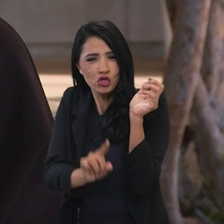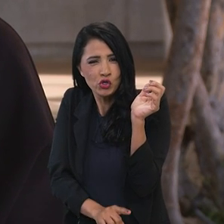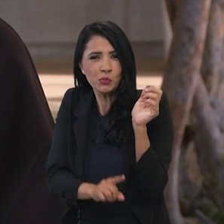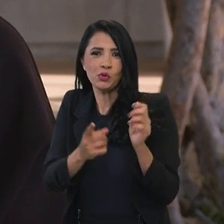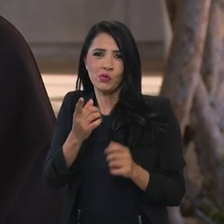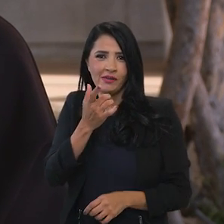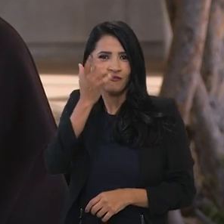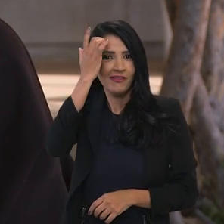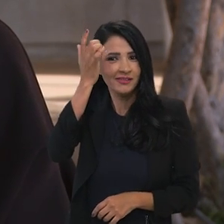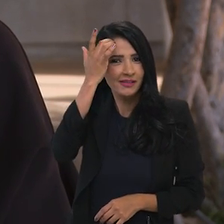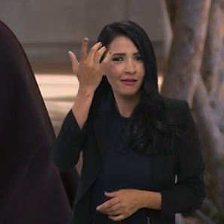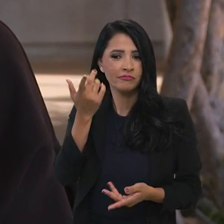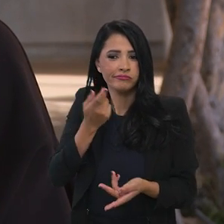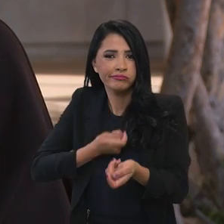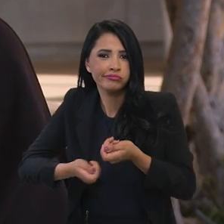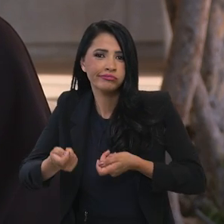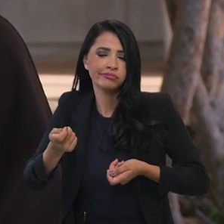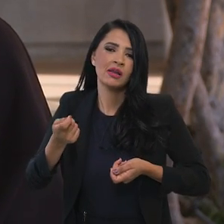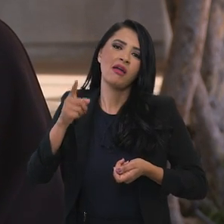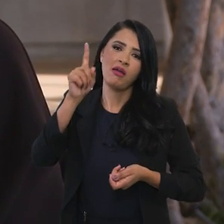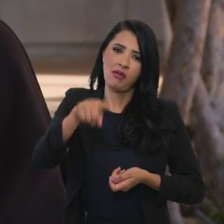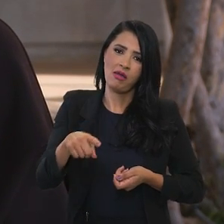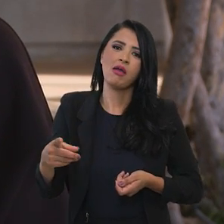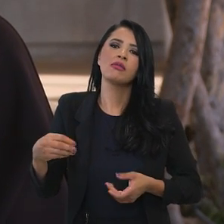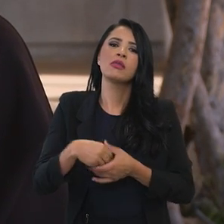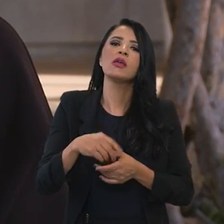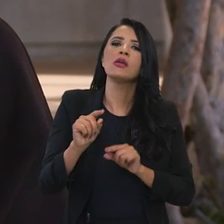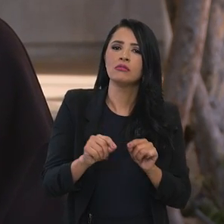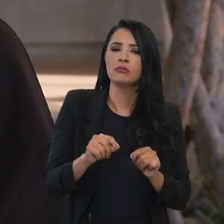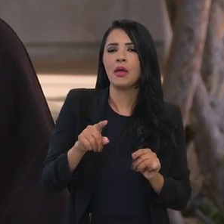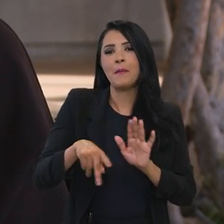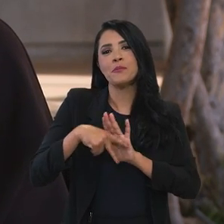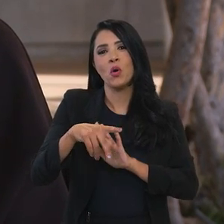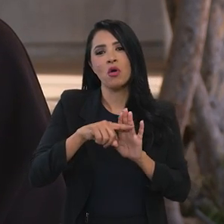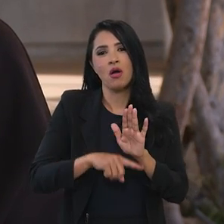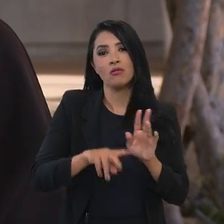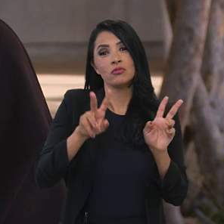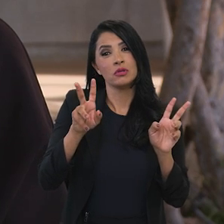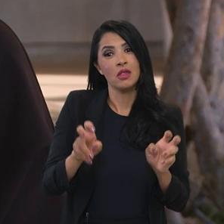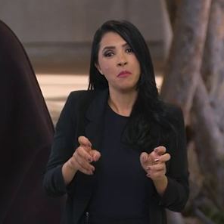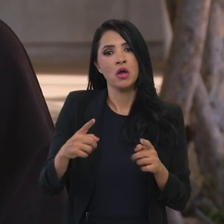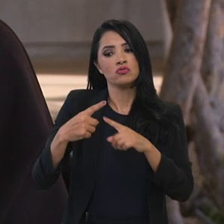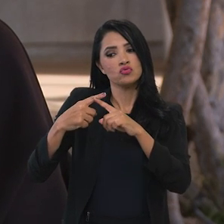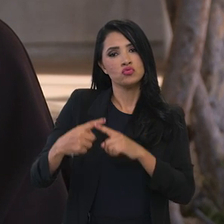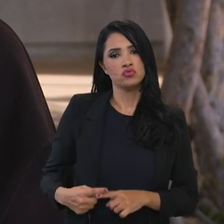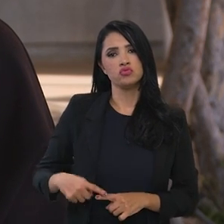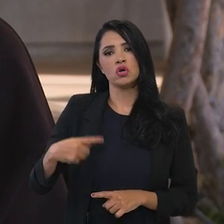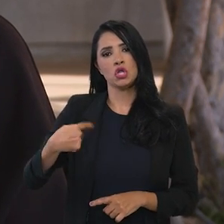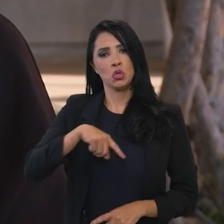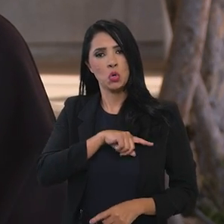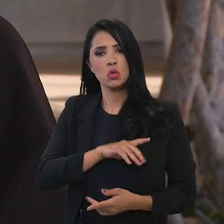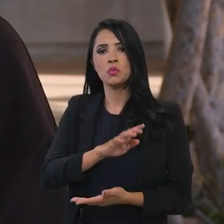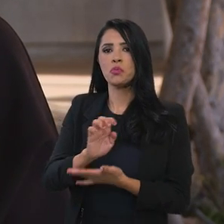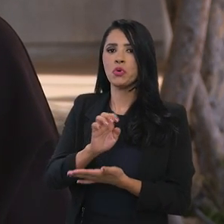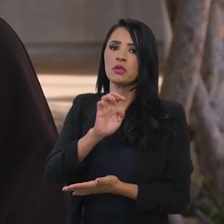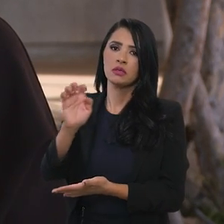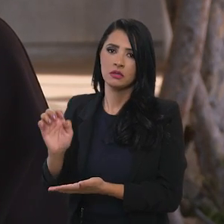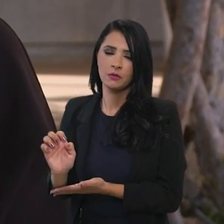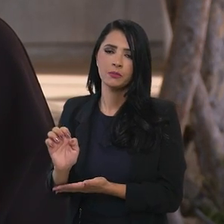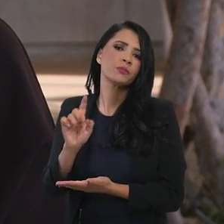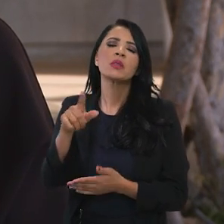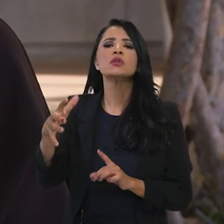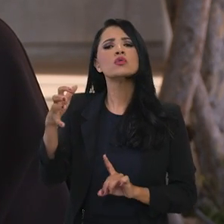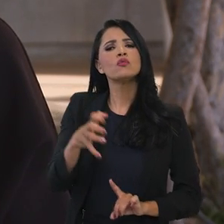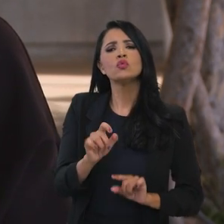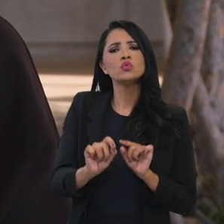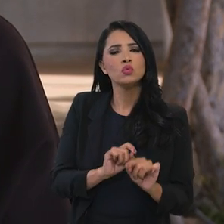competitividade das nossas exportações. O que isso inclui? Eu diria que, em primeiro lugar, reforma tributária. O Brasil hoje é um